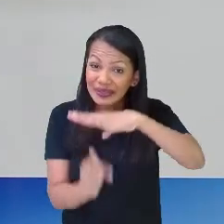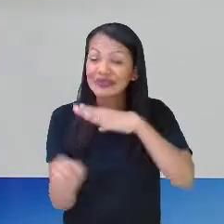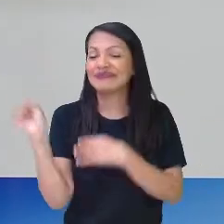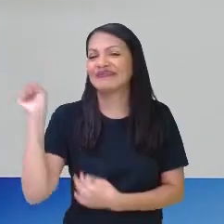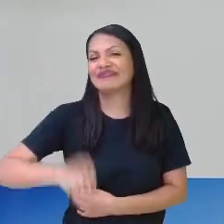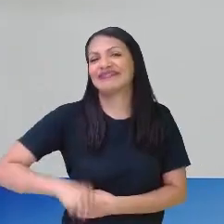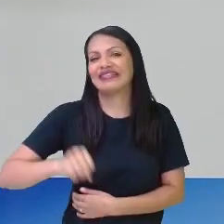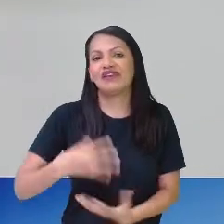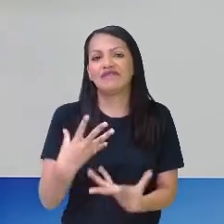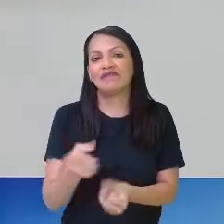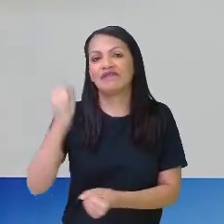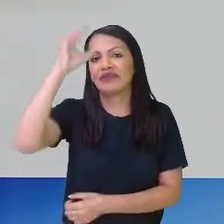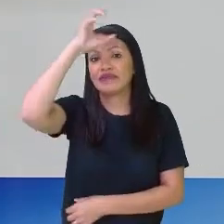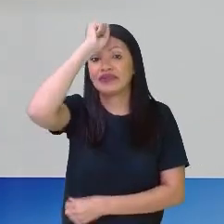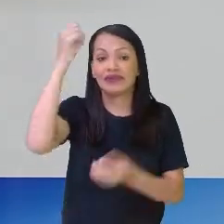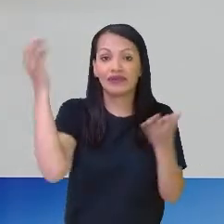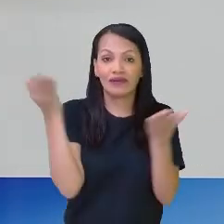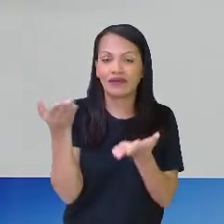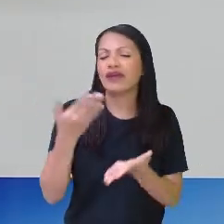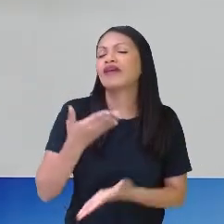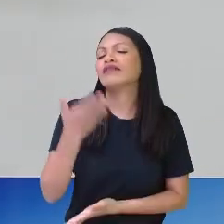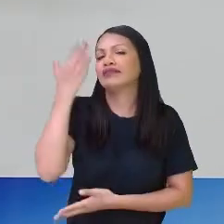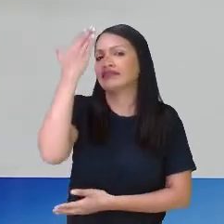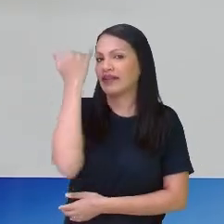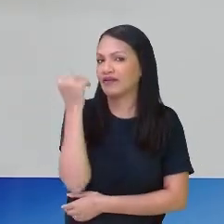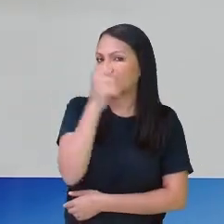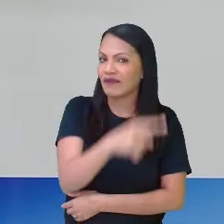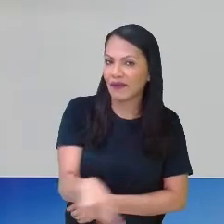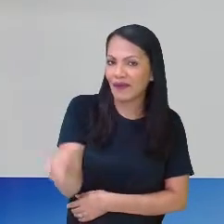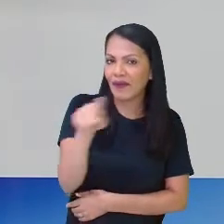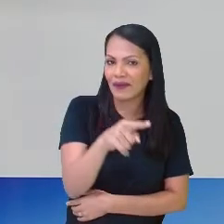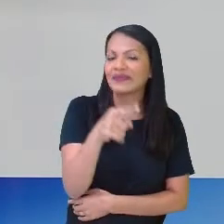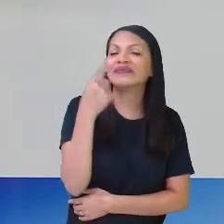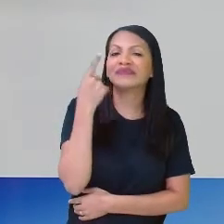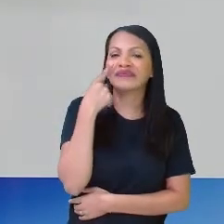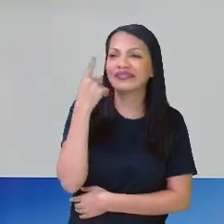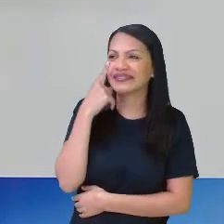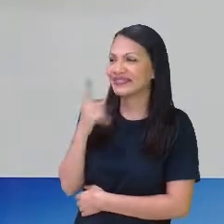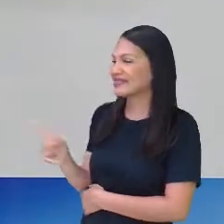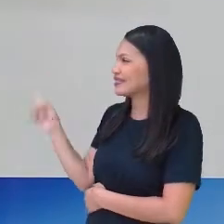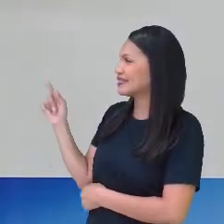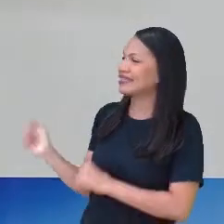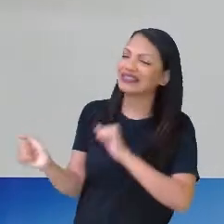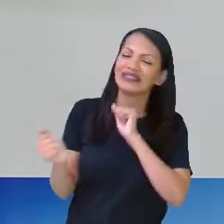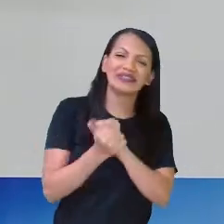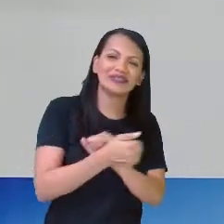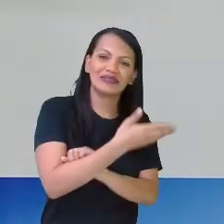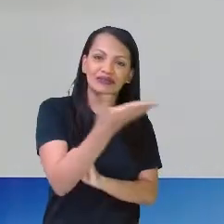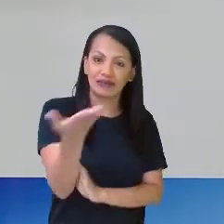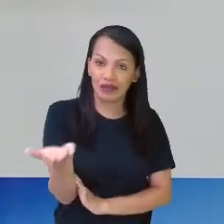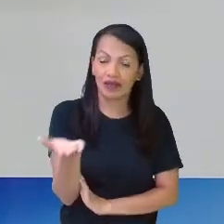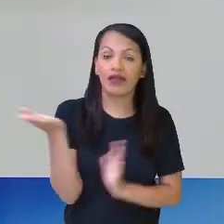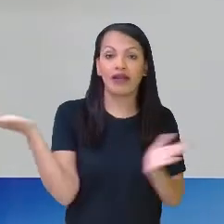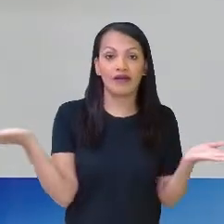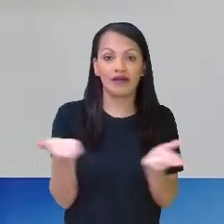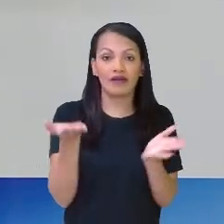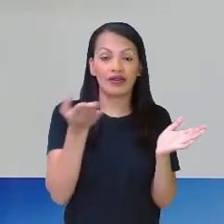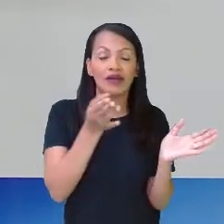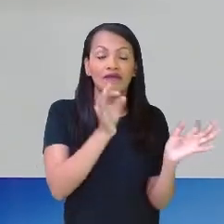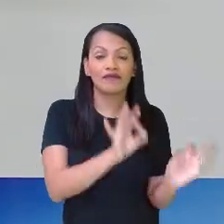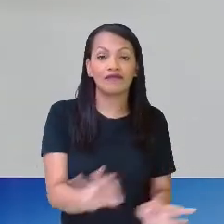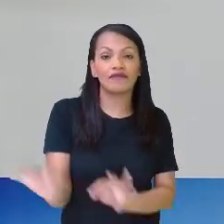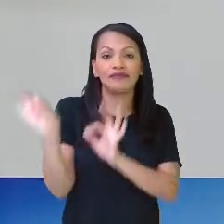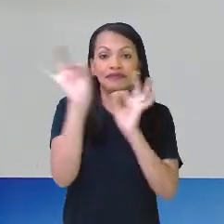E é isso que a gente vai aprender hoje, porque eu sei que você está aqui, ligadinho com a gente, você pode estar me vendo nesse momento pela